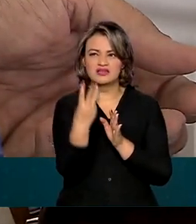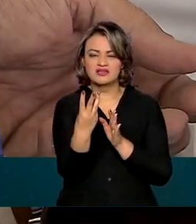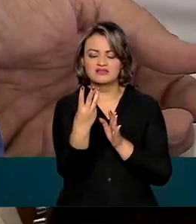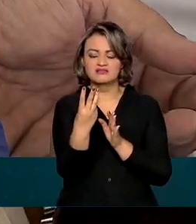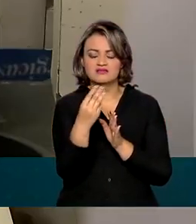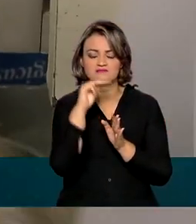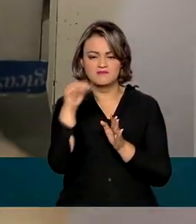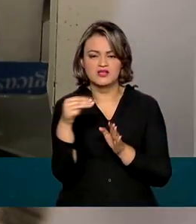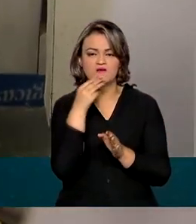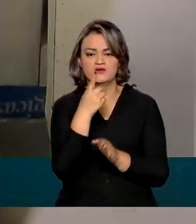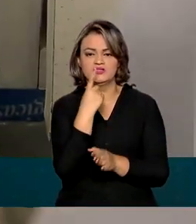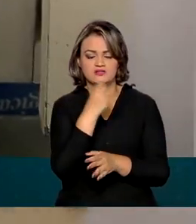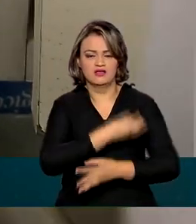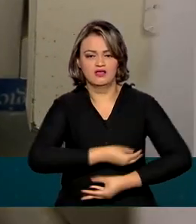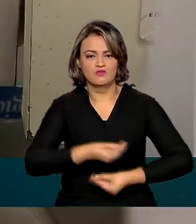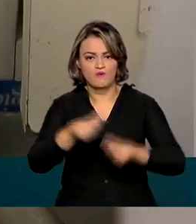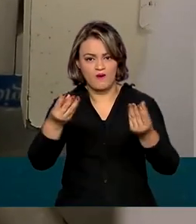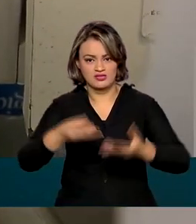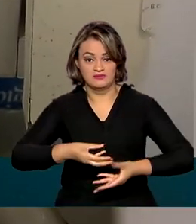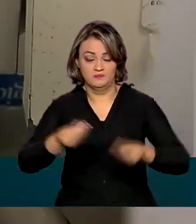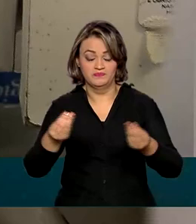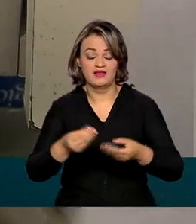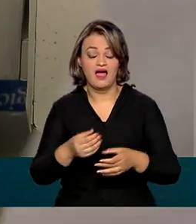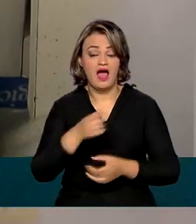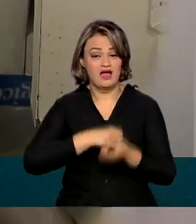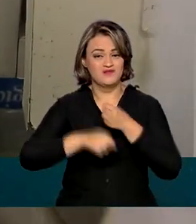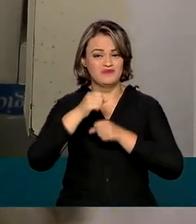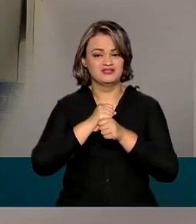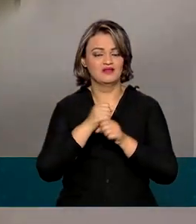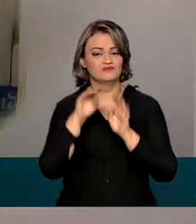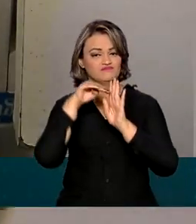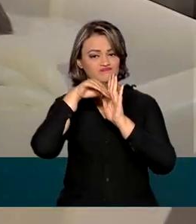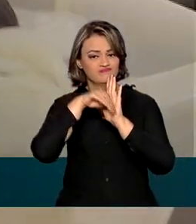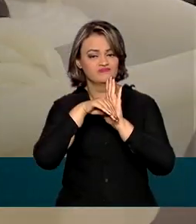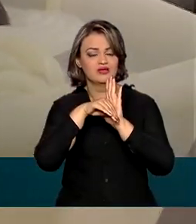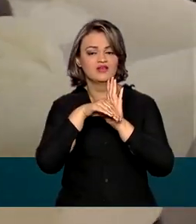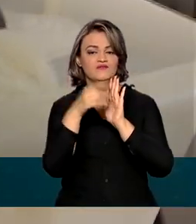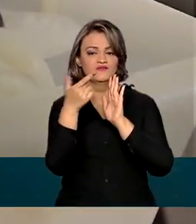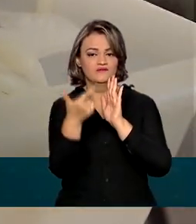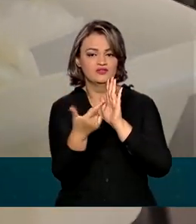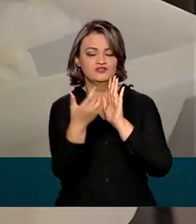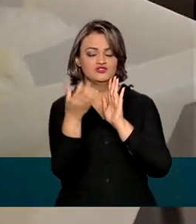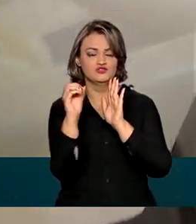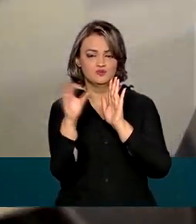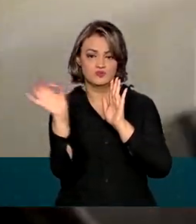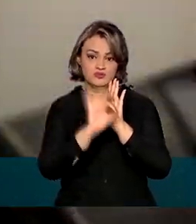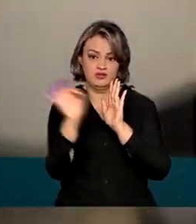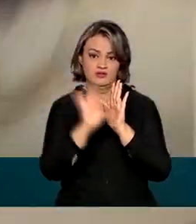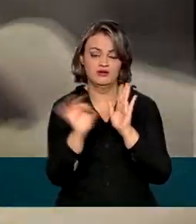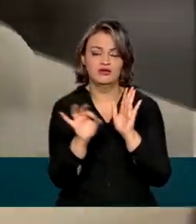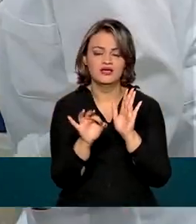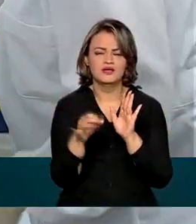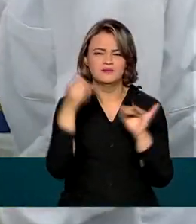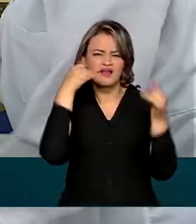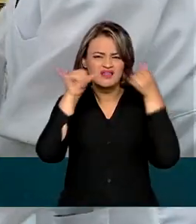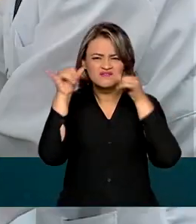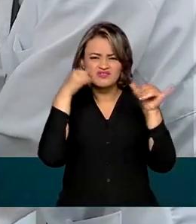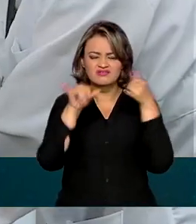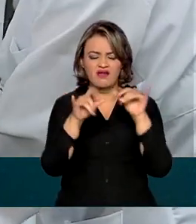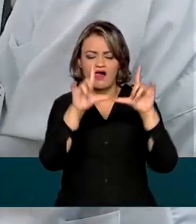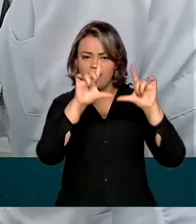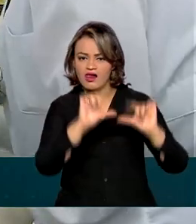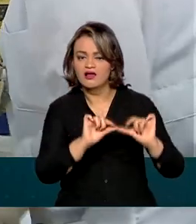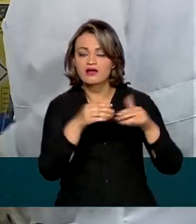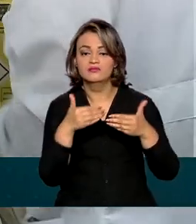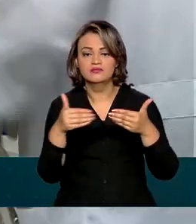sangue. No ano passado, por causa da pandemia, houve uma queda na doação de cerca de 20%. E pra não haver desabastecimento,